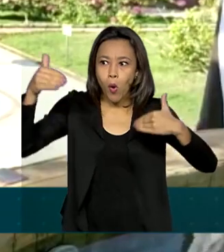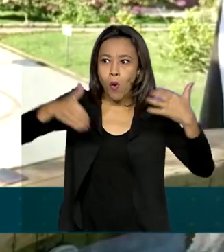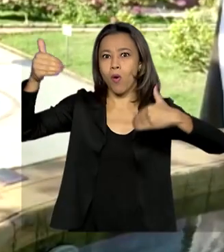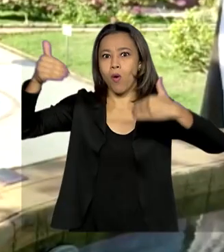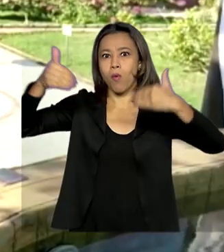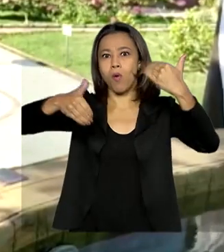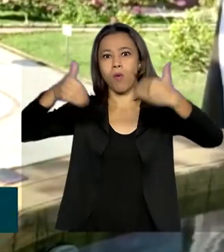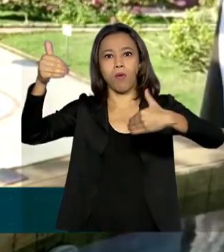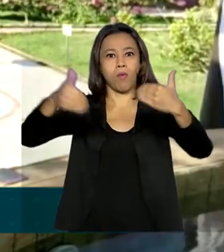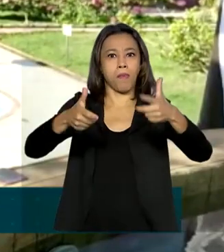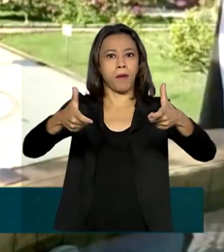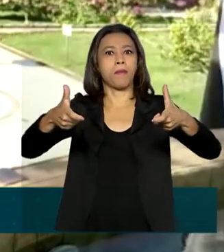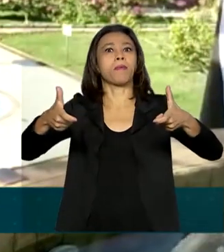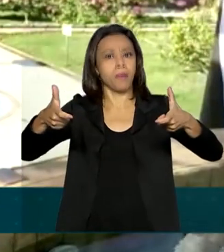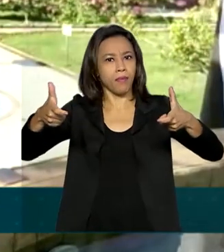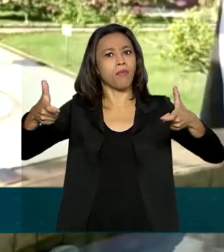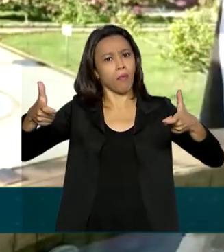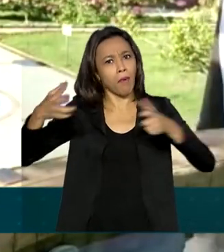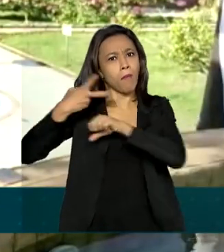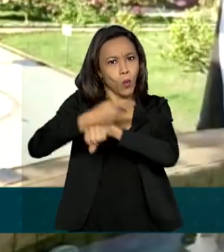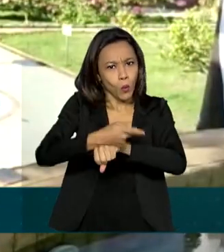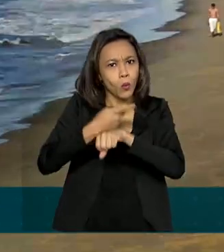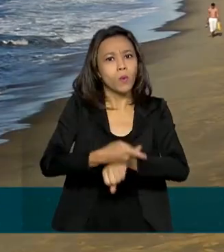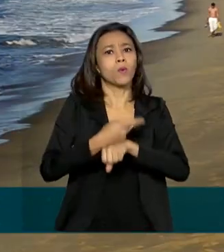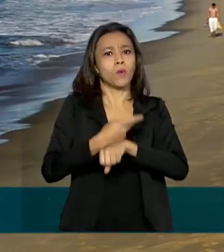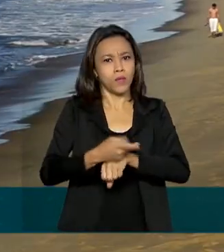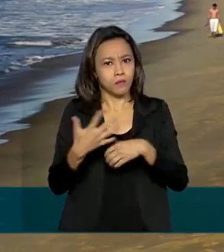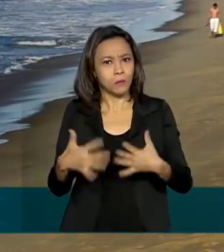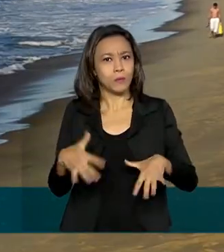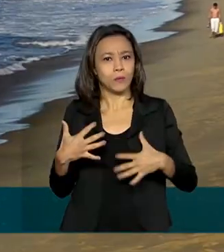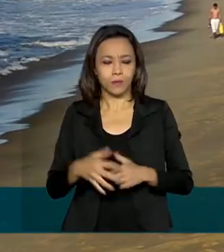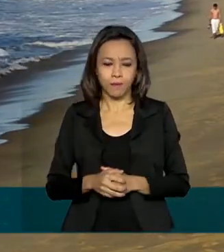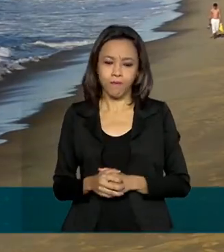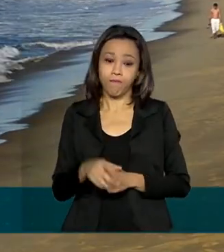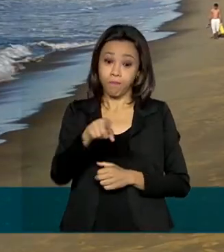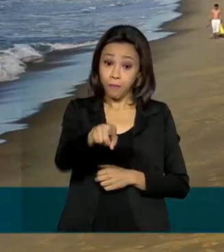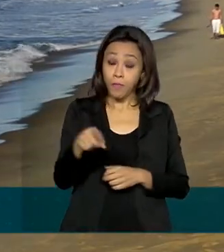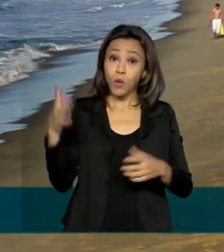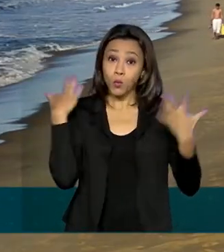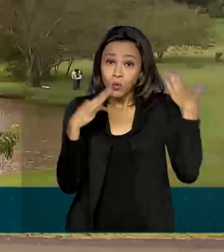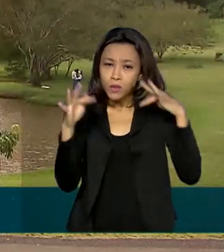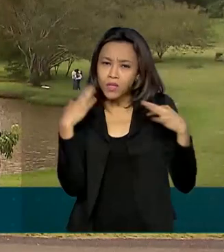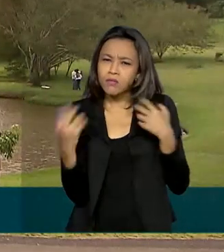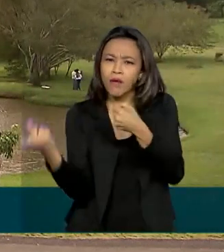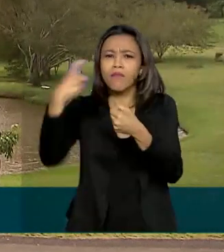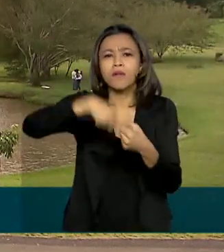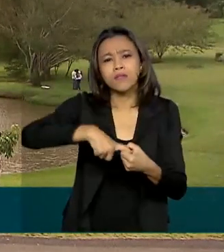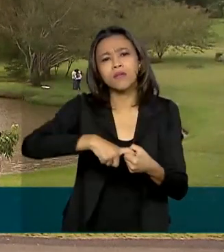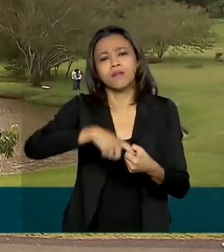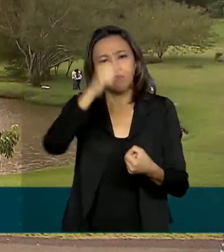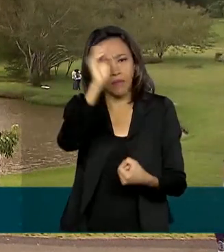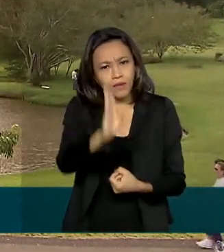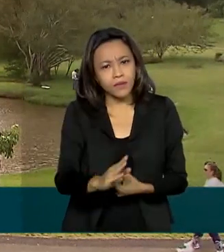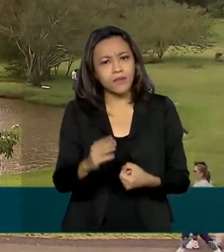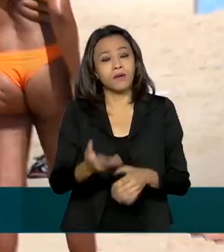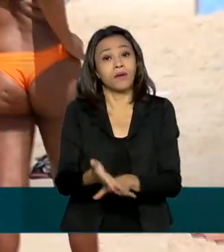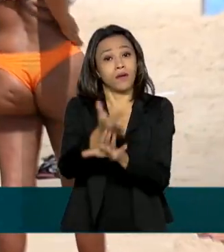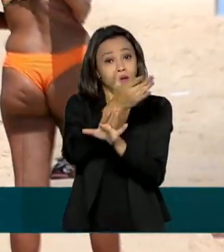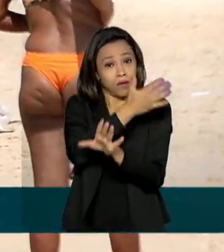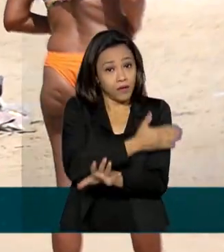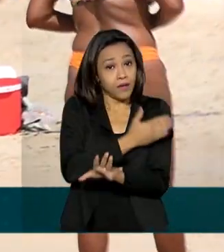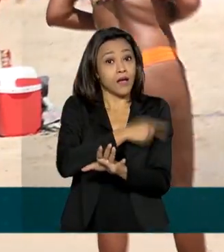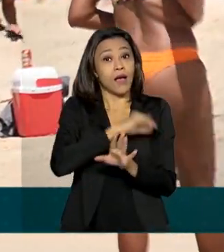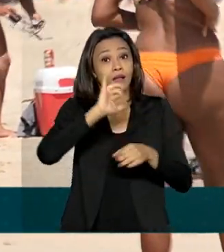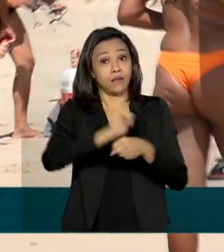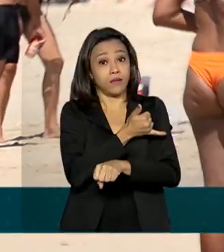constante. A procura tem sido constante. O turismo está ressurgindo no país após as medidas de isolamento